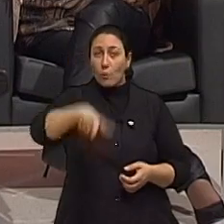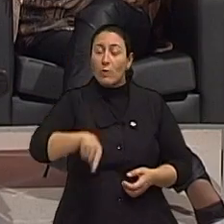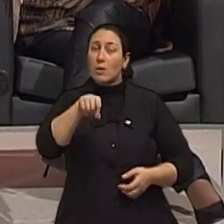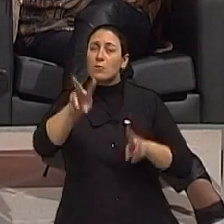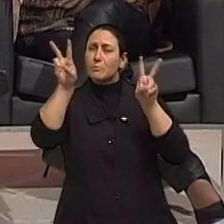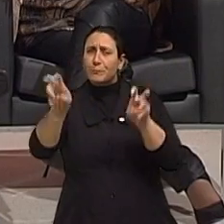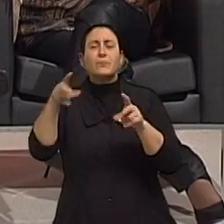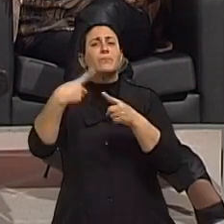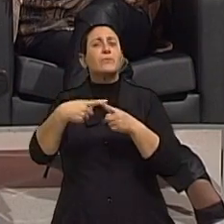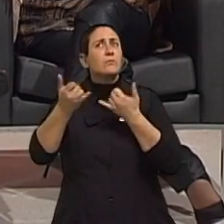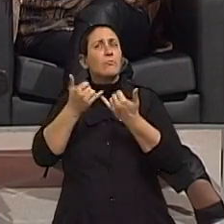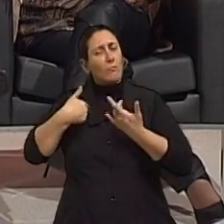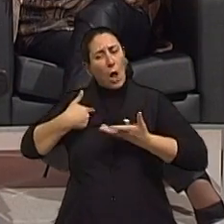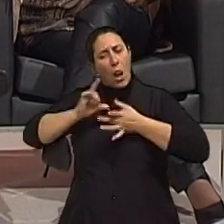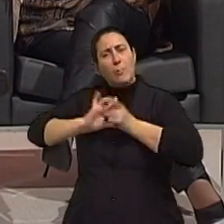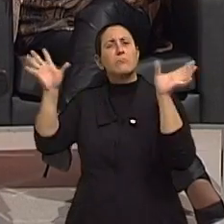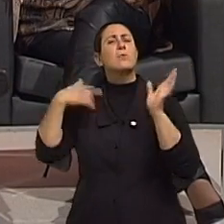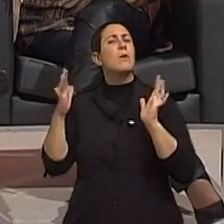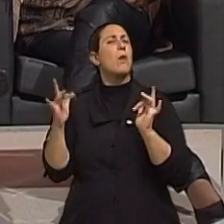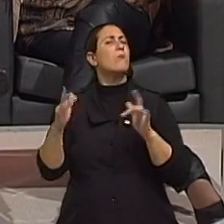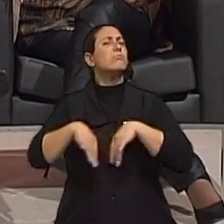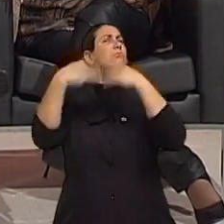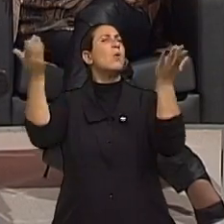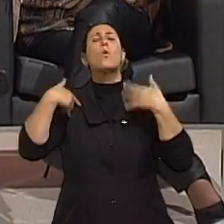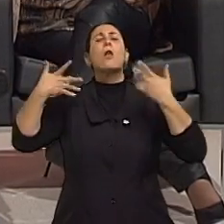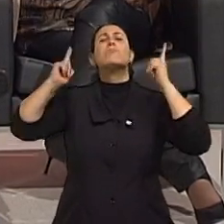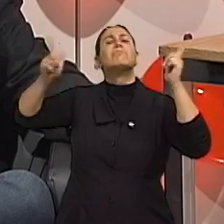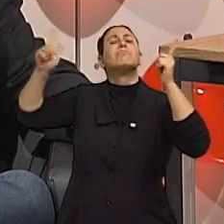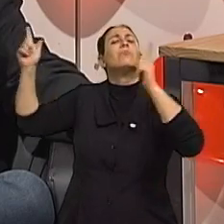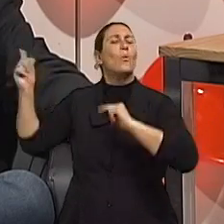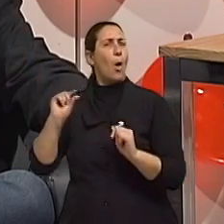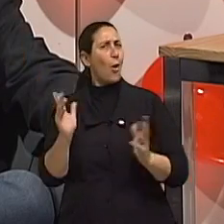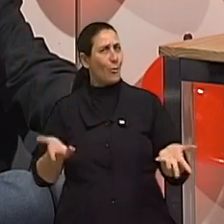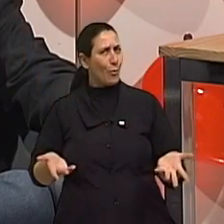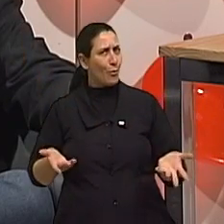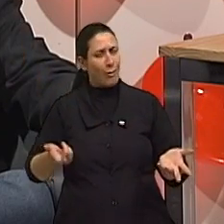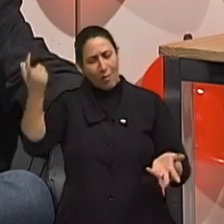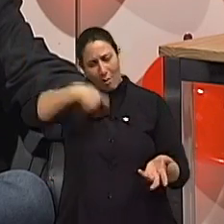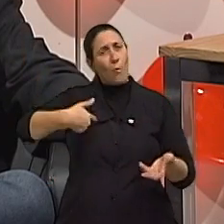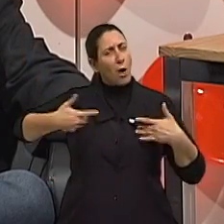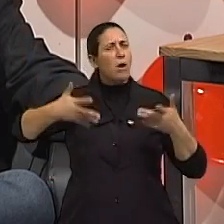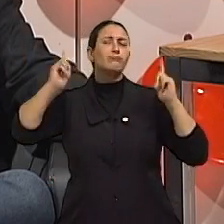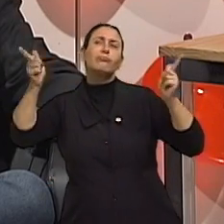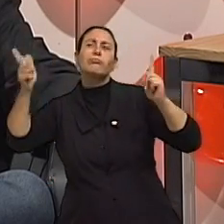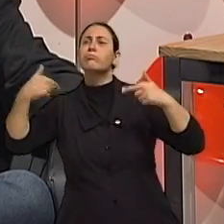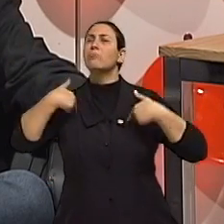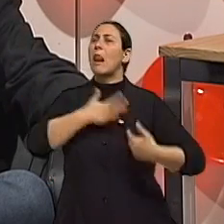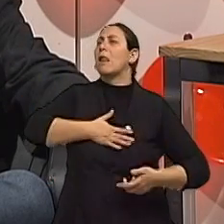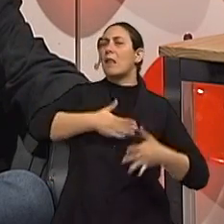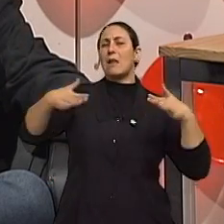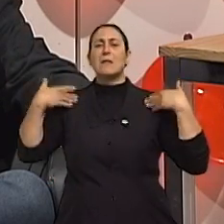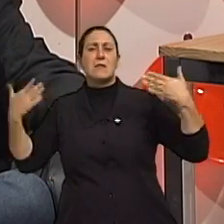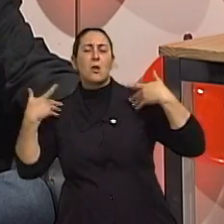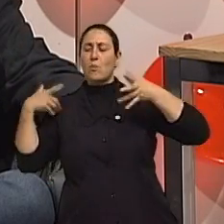me dispondo a namorar, ou nem isso, quero ter um companheiro, mas quero estar saindo. E no momento que eu vou sair, vou fazer o meu lazer com meus amigos,